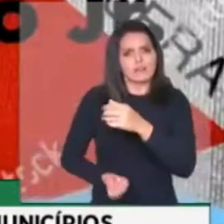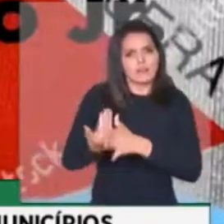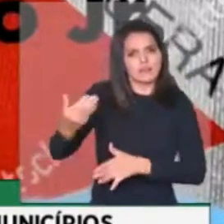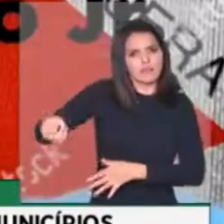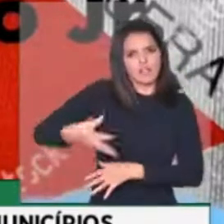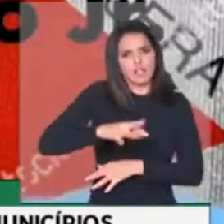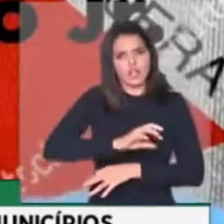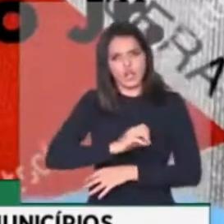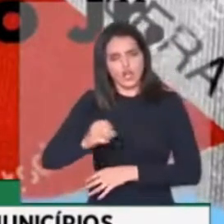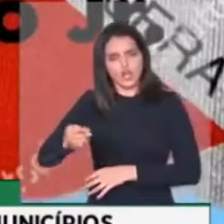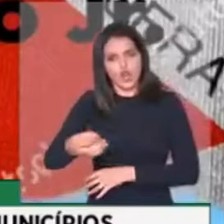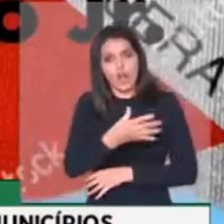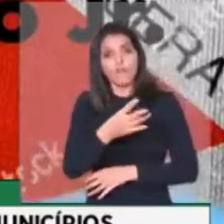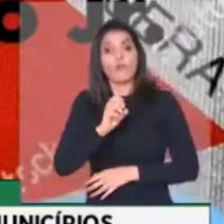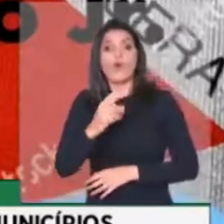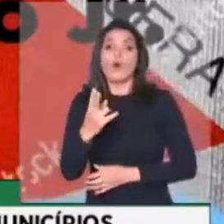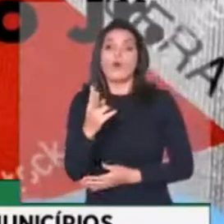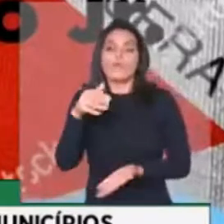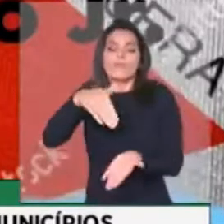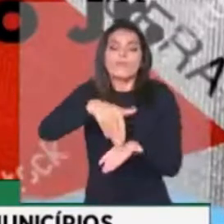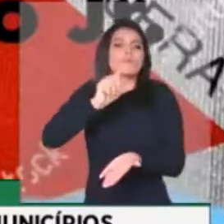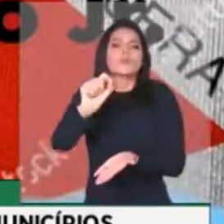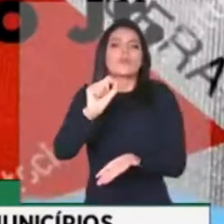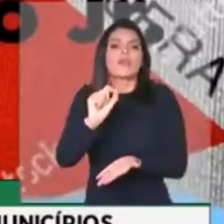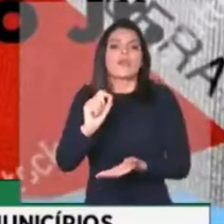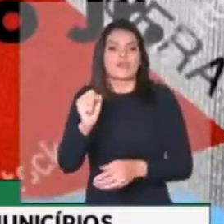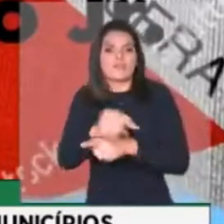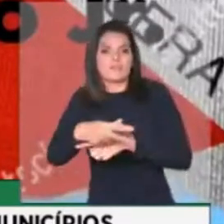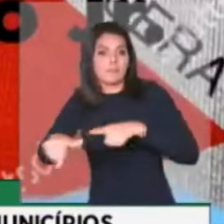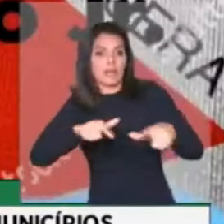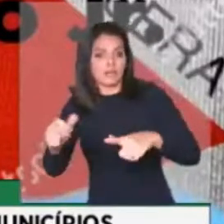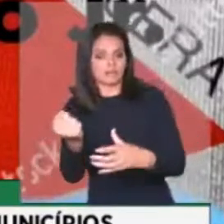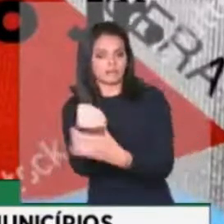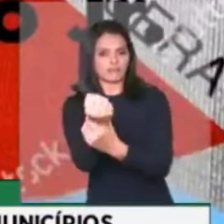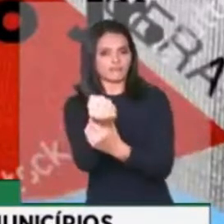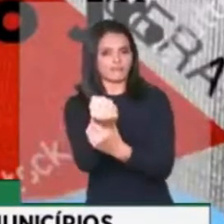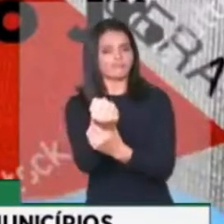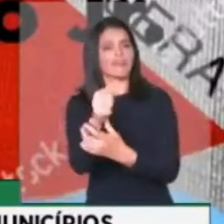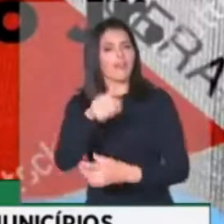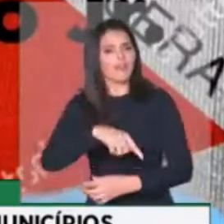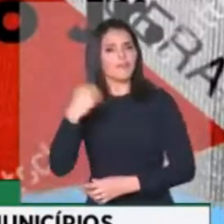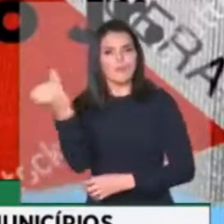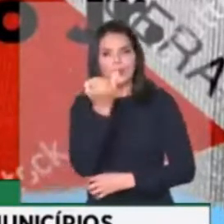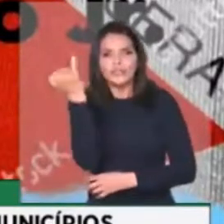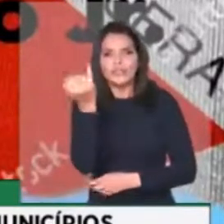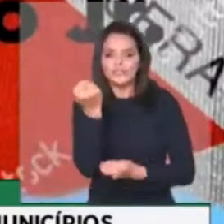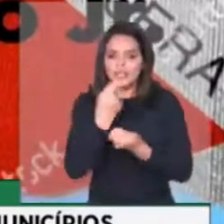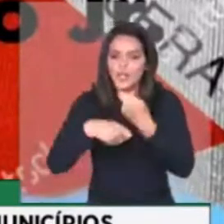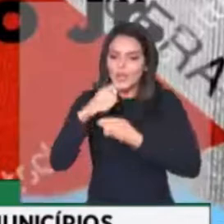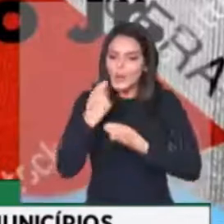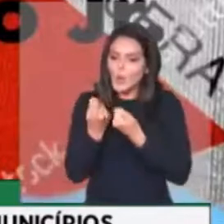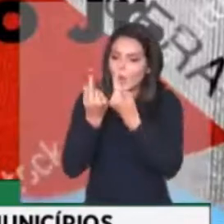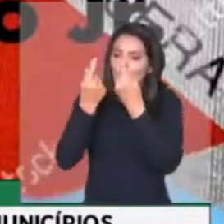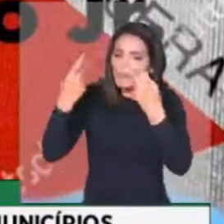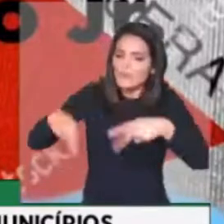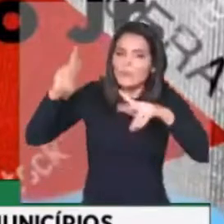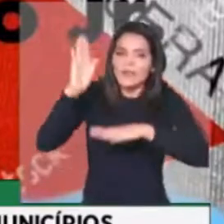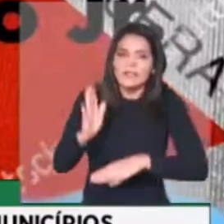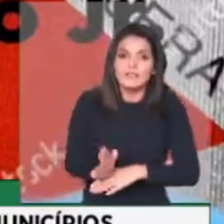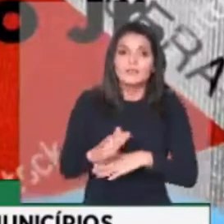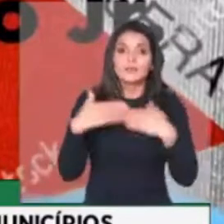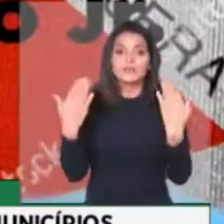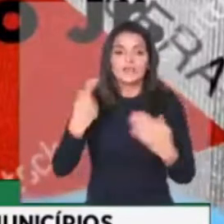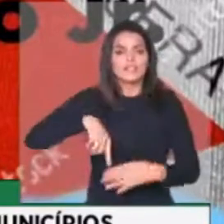mínimo a manutenção dos empregos fundamentais a nossa economia. Preocupado com isso, presidente, estamos